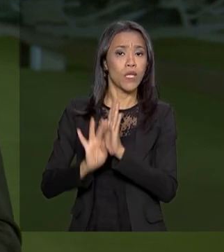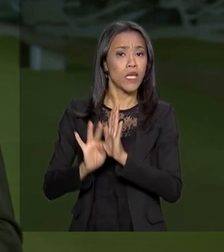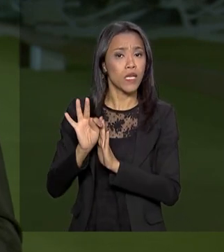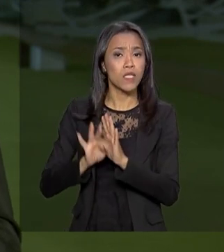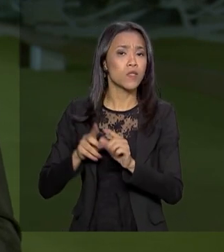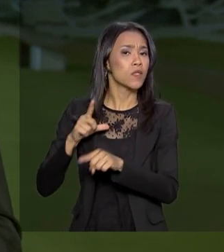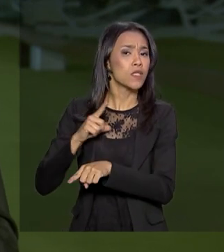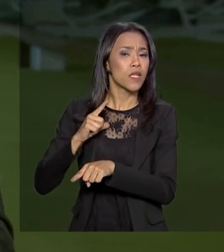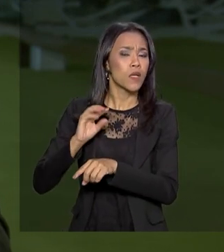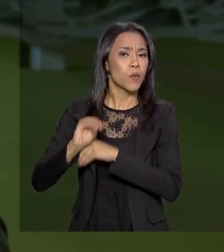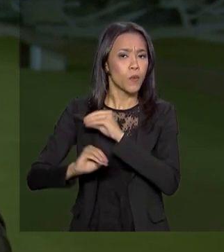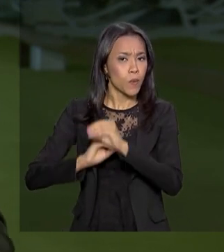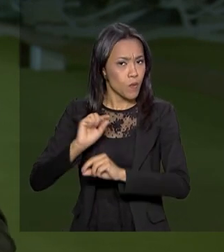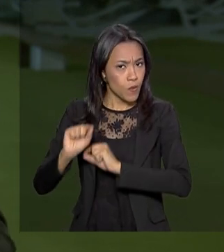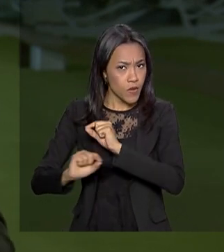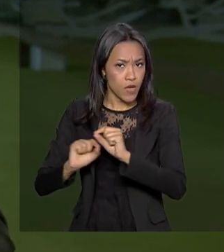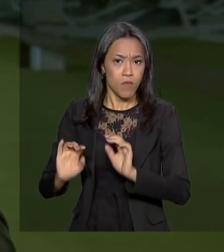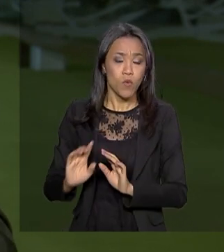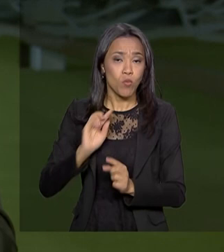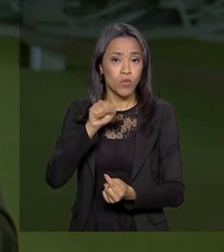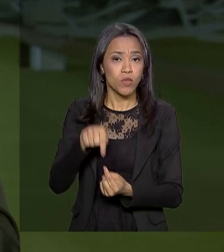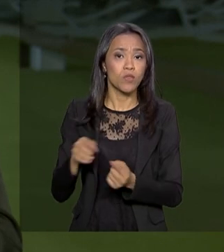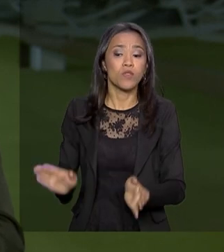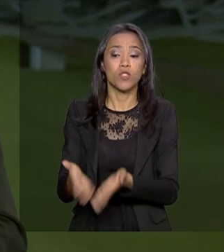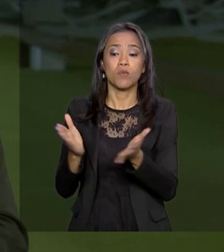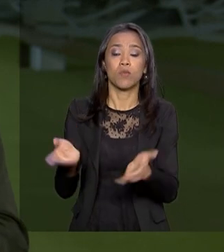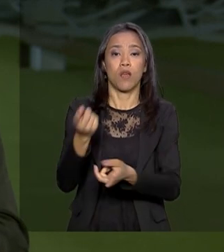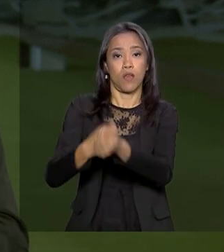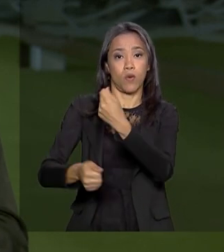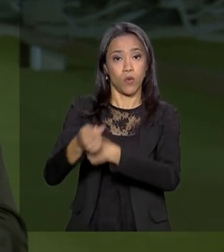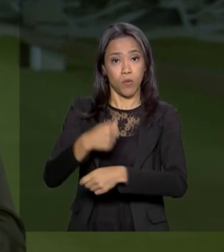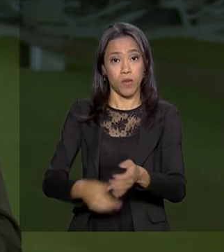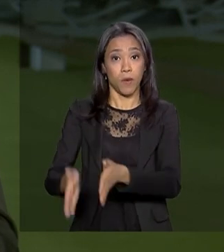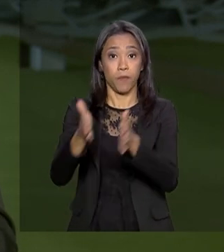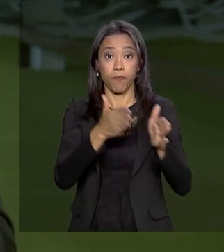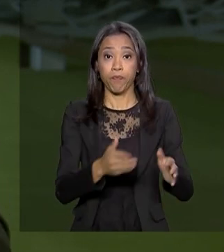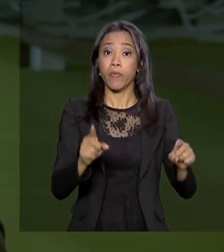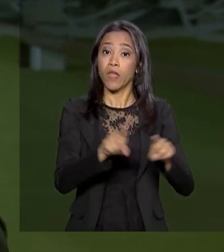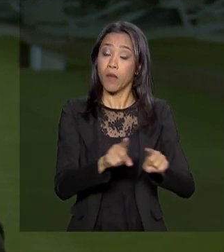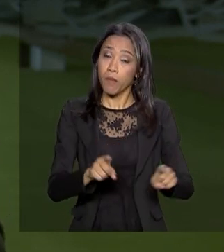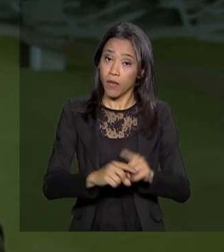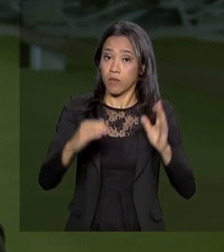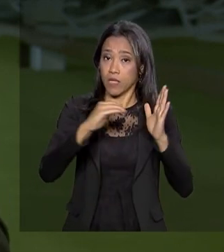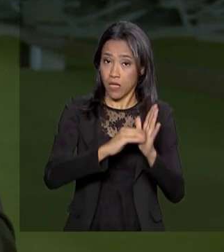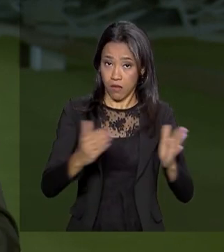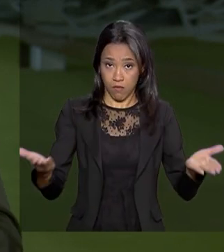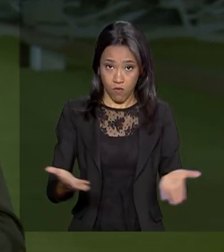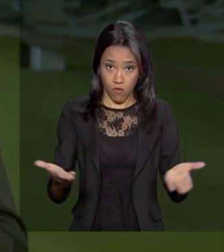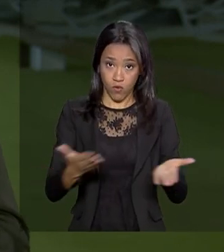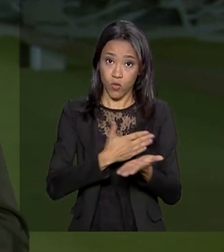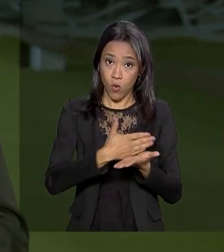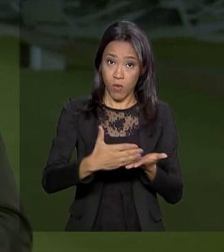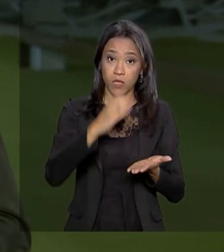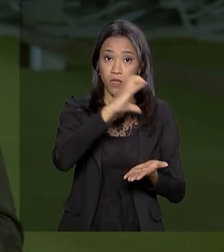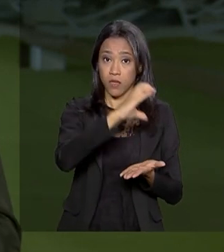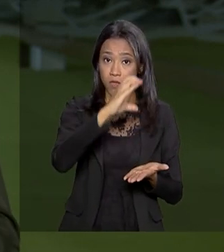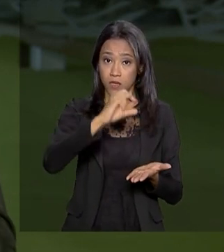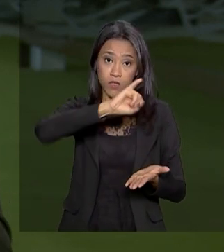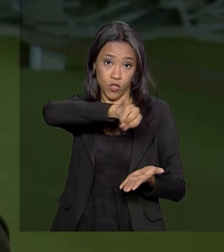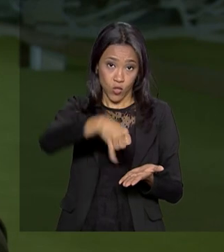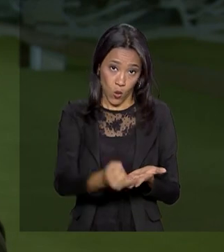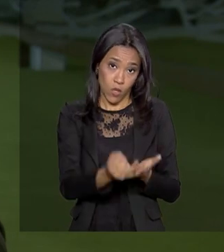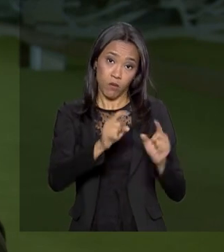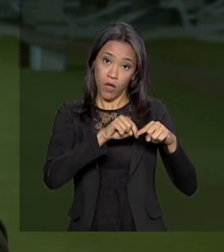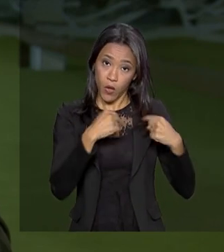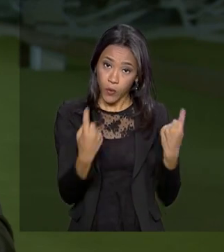burocracia e estimular a economia. E também no Senado, começa hoje, na Comissão de Constituição e Justiça, uma série de